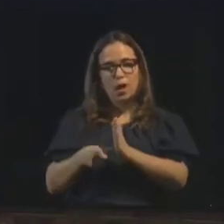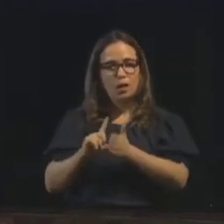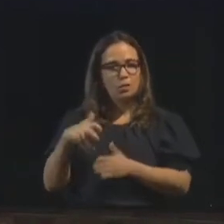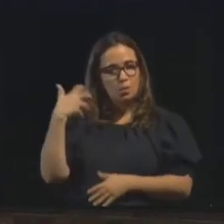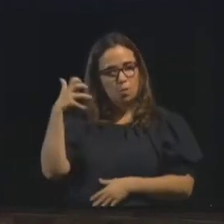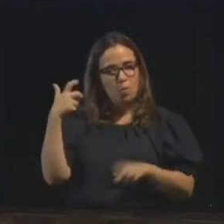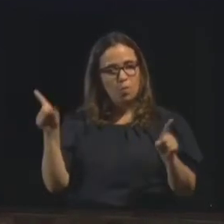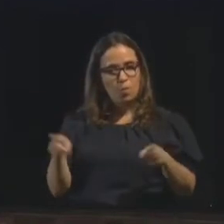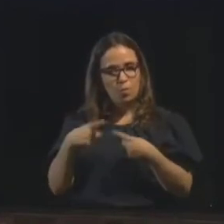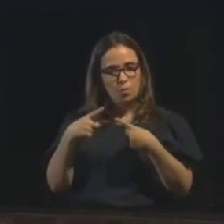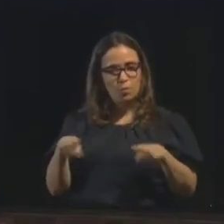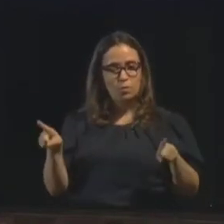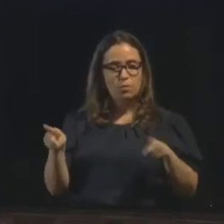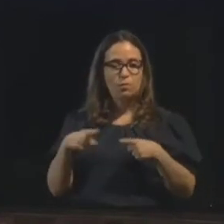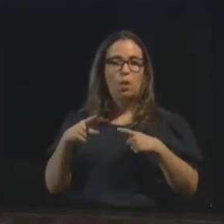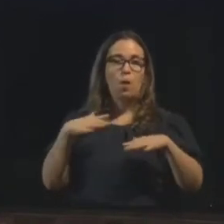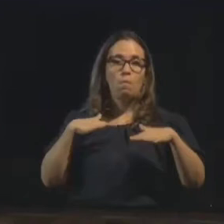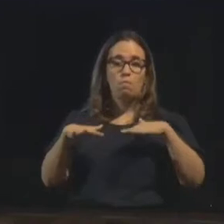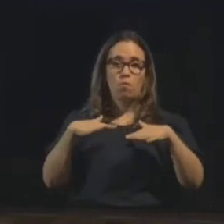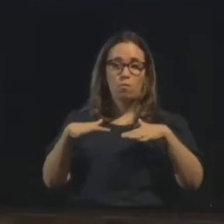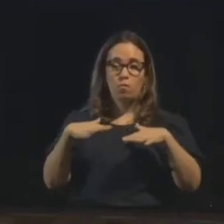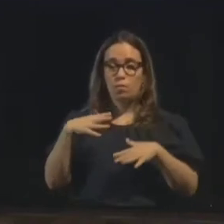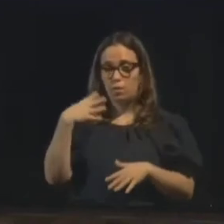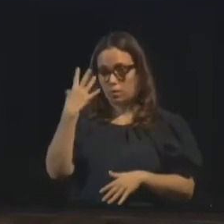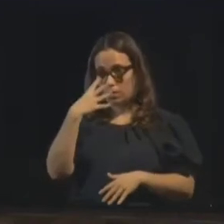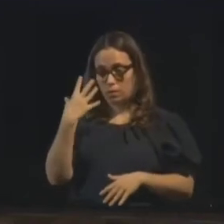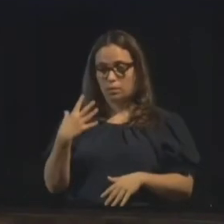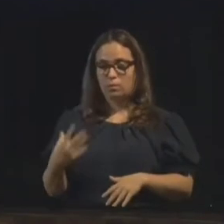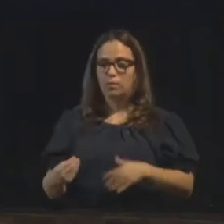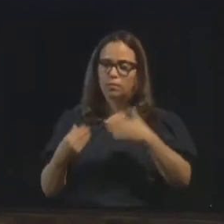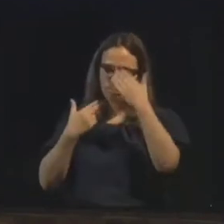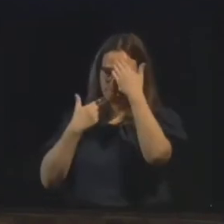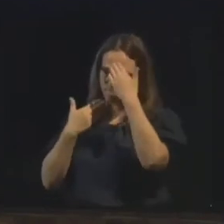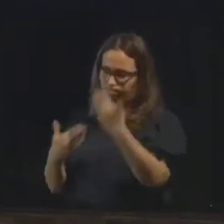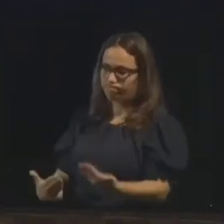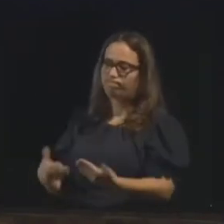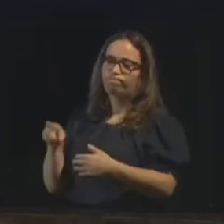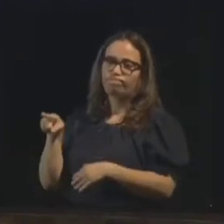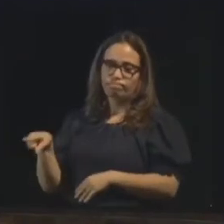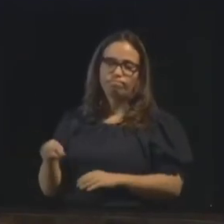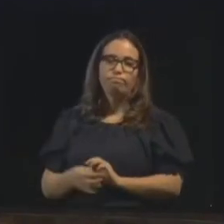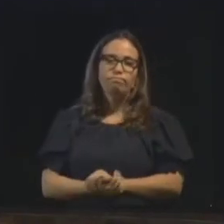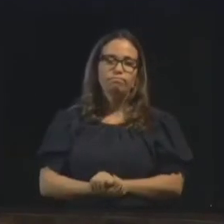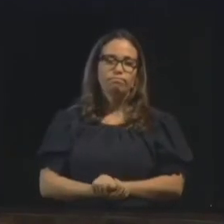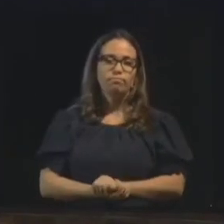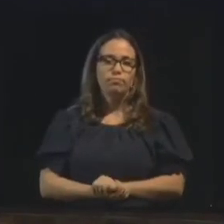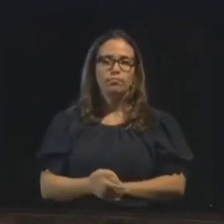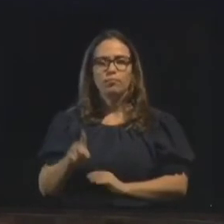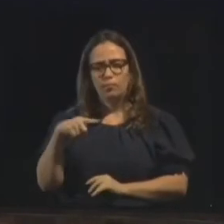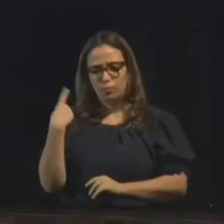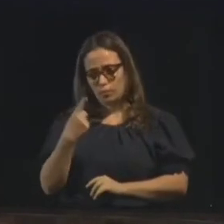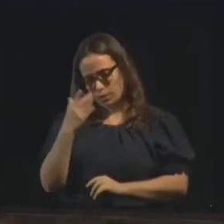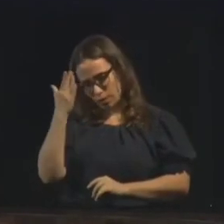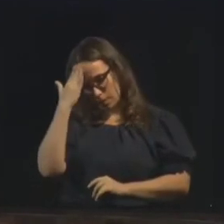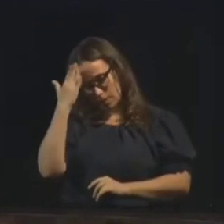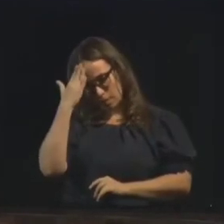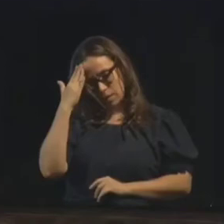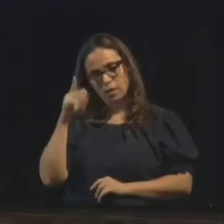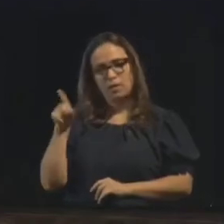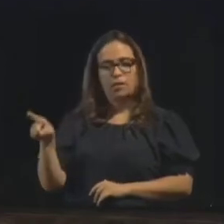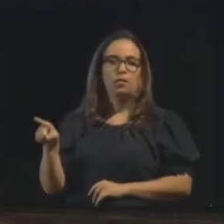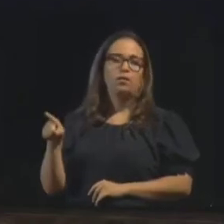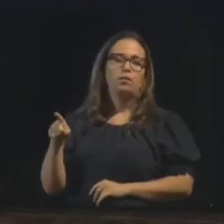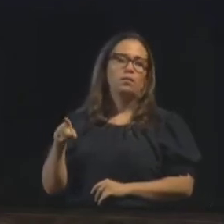movimento espírita, a arte espírita, devem tanto. Todos nós aqui sabemos das inúmeras obras,